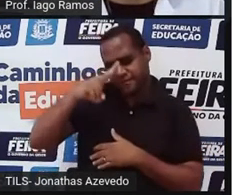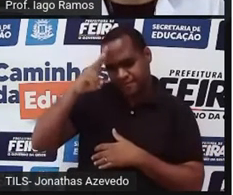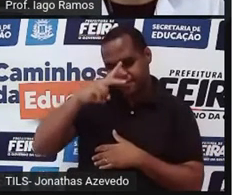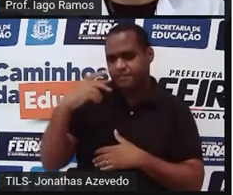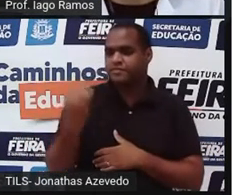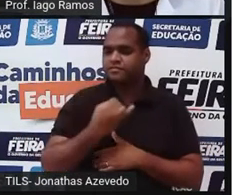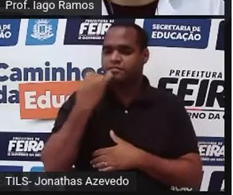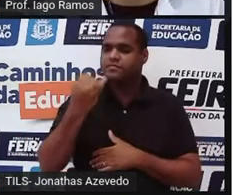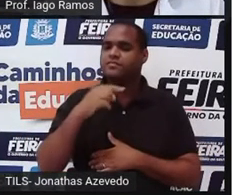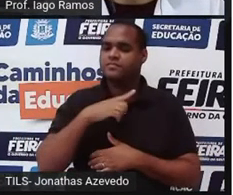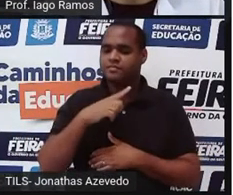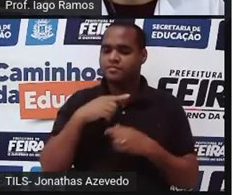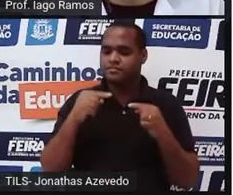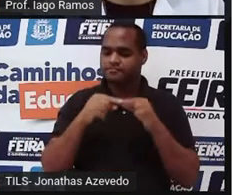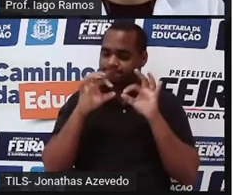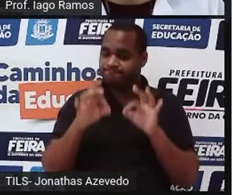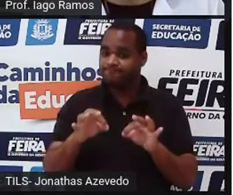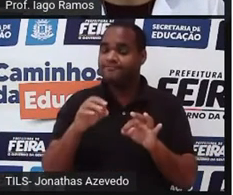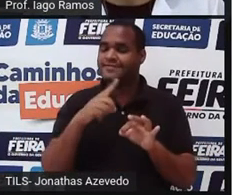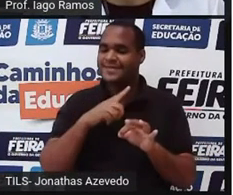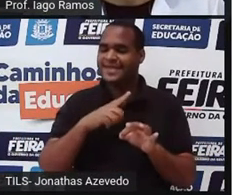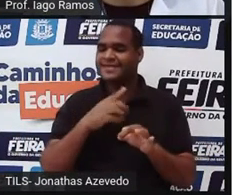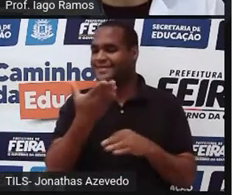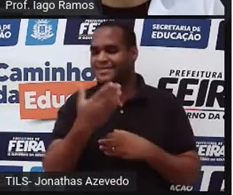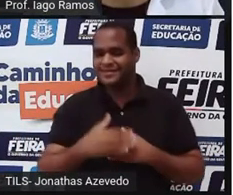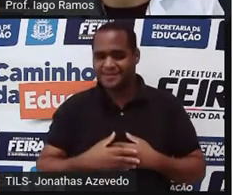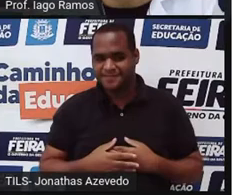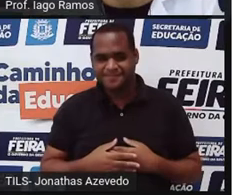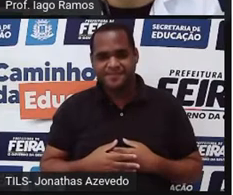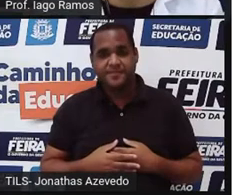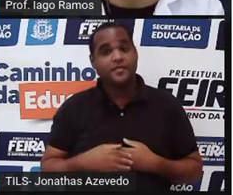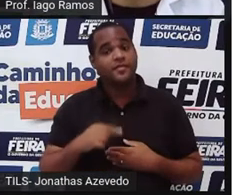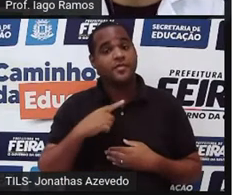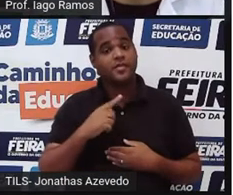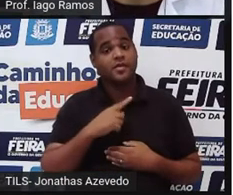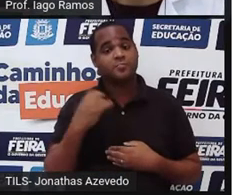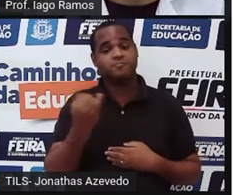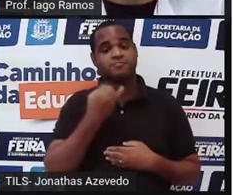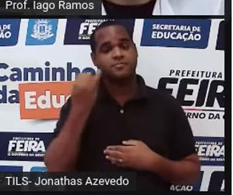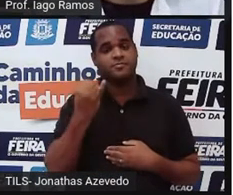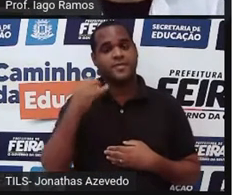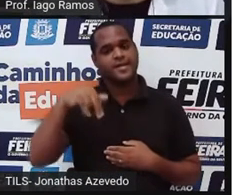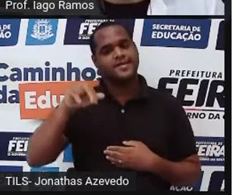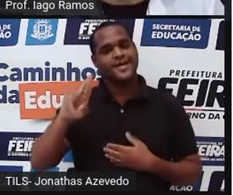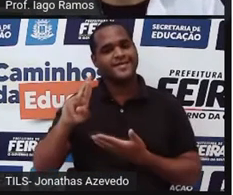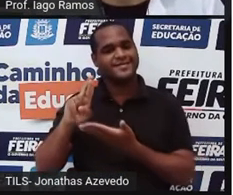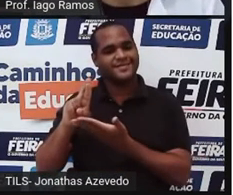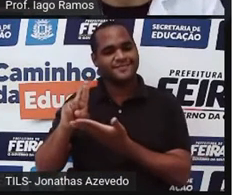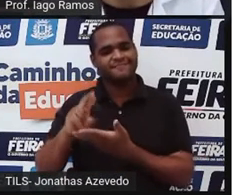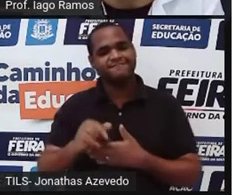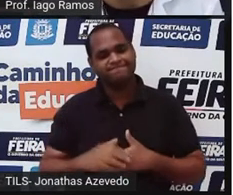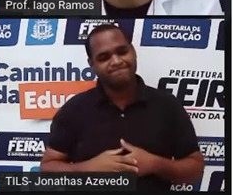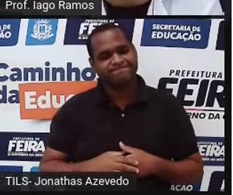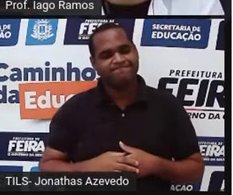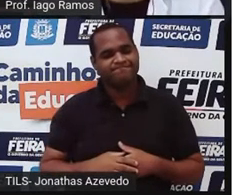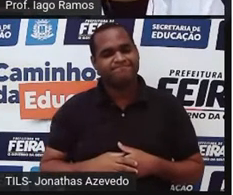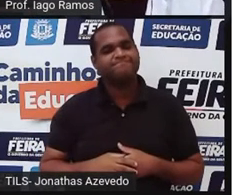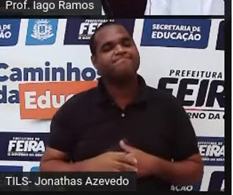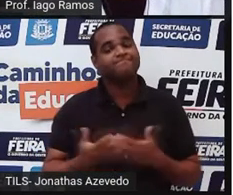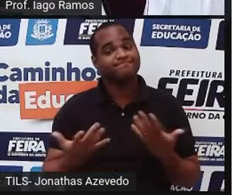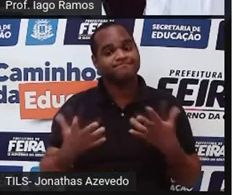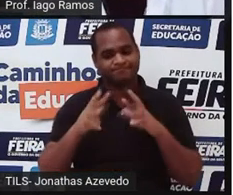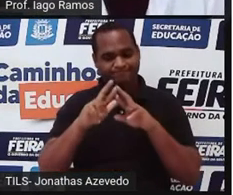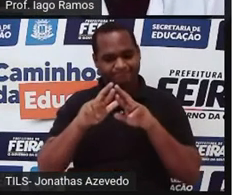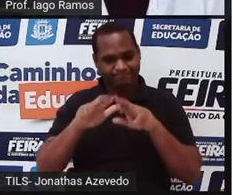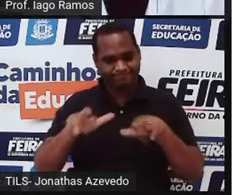certamente você já teve contato, tá? Então, vamos começar pelos números racionais. Né? Esses são